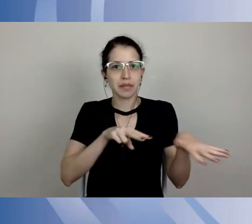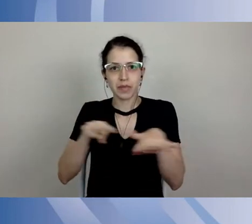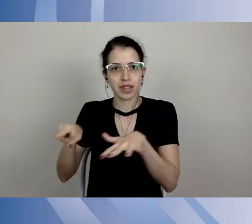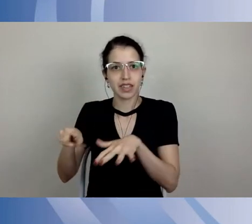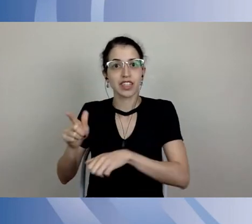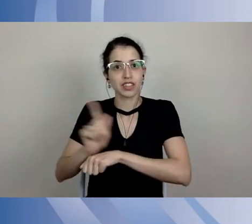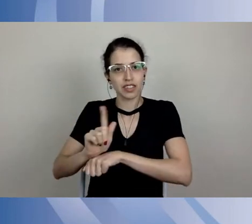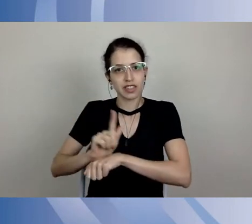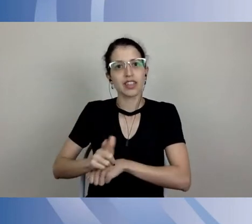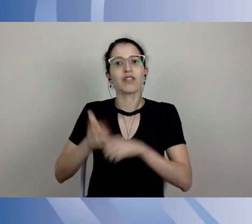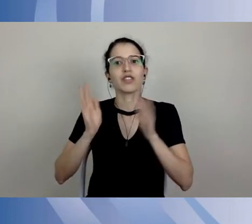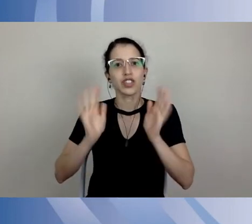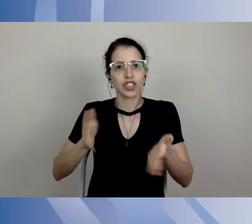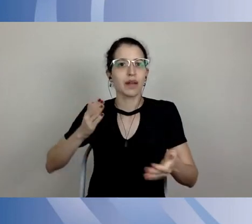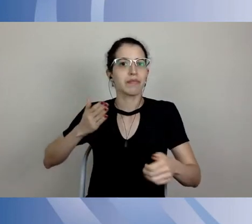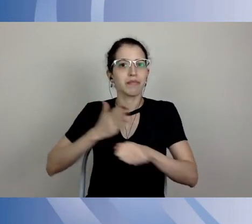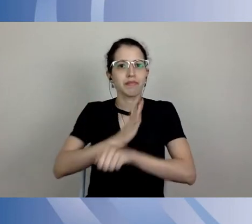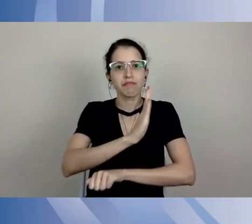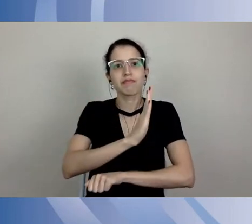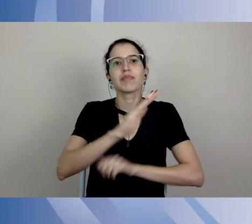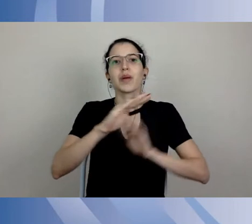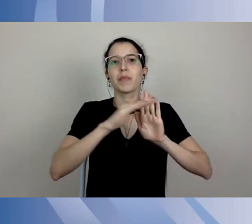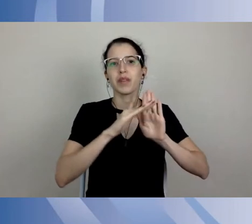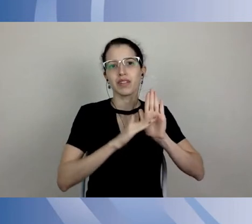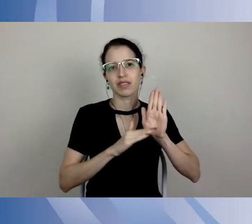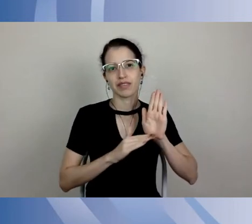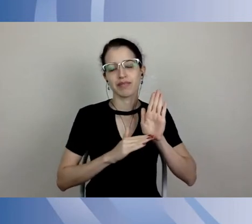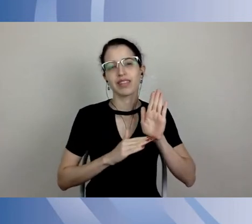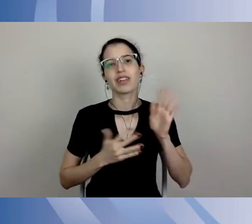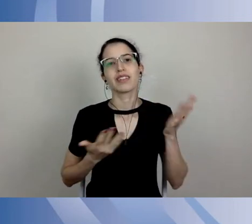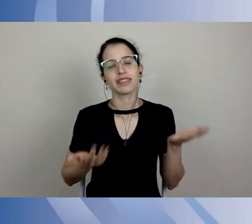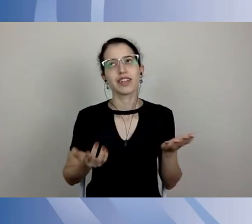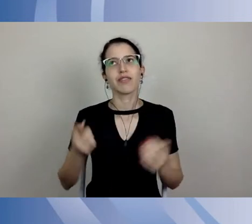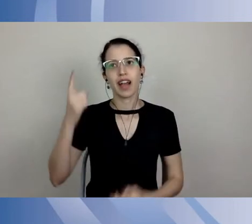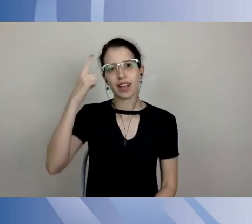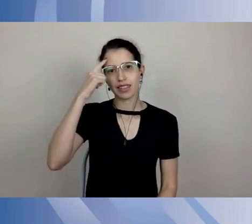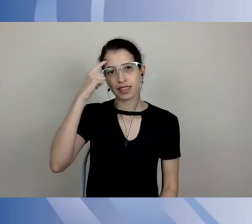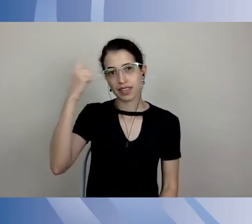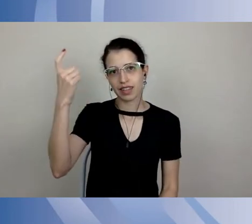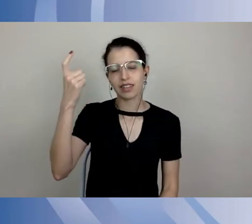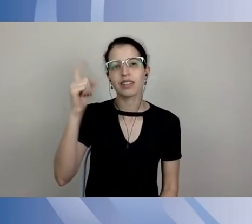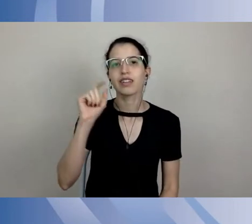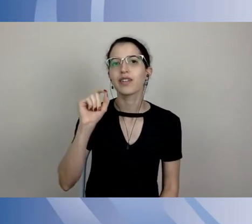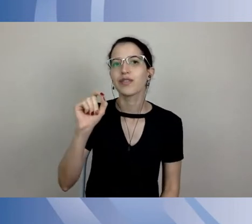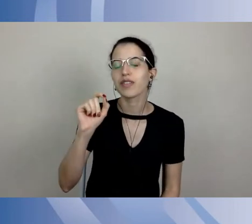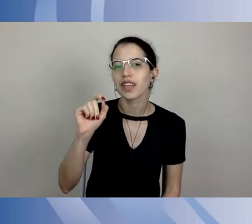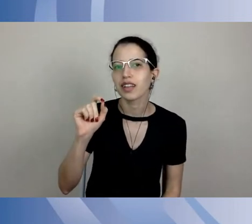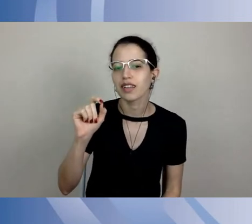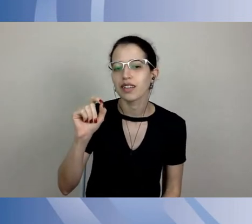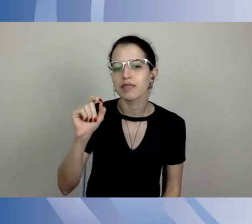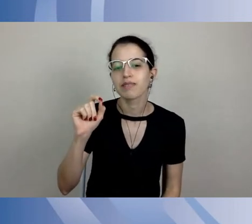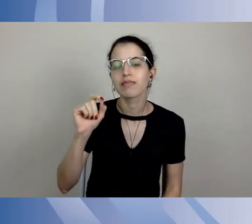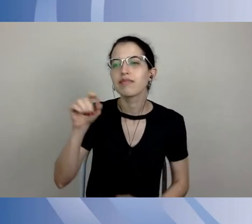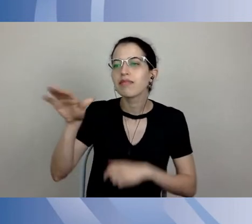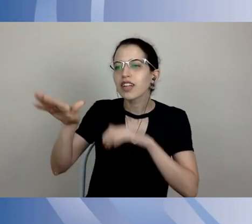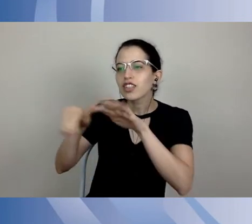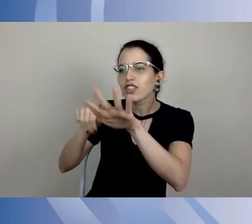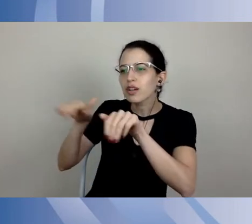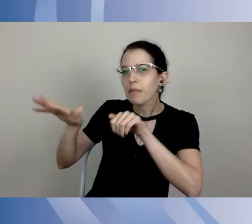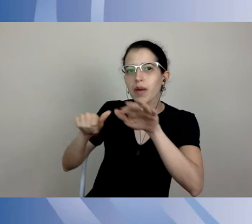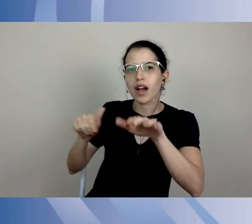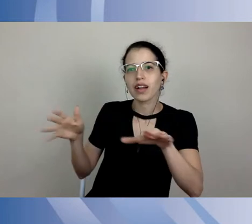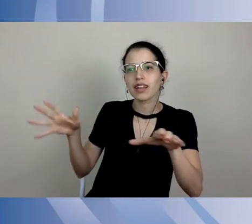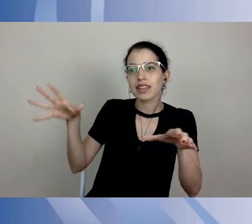enquanto na transição e a ideia é trazer, é chamarmos para dentro desse pogermos e